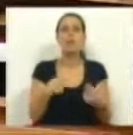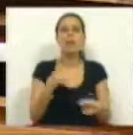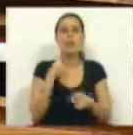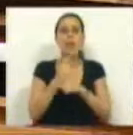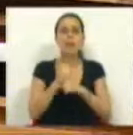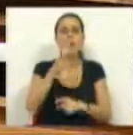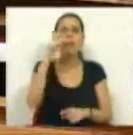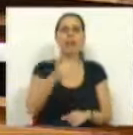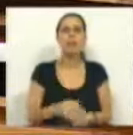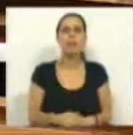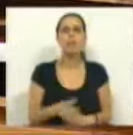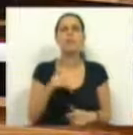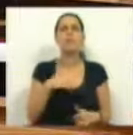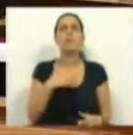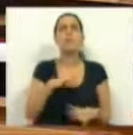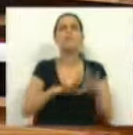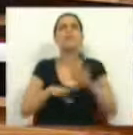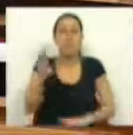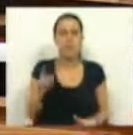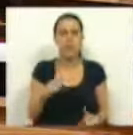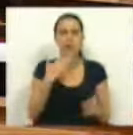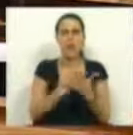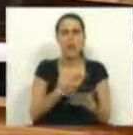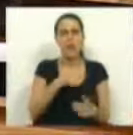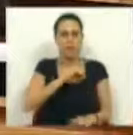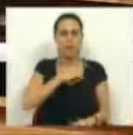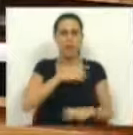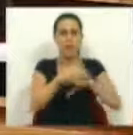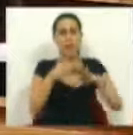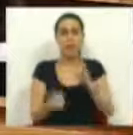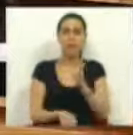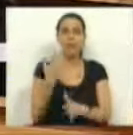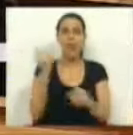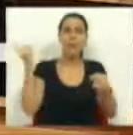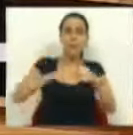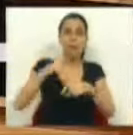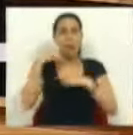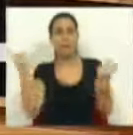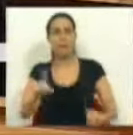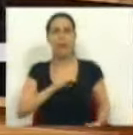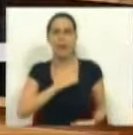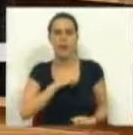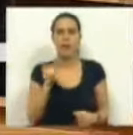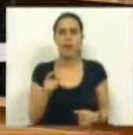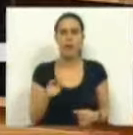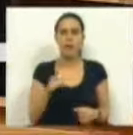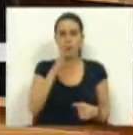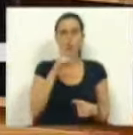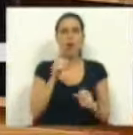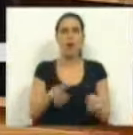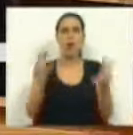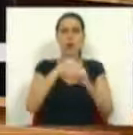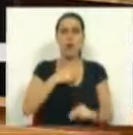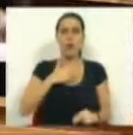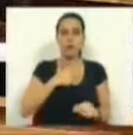RTP, então quanto é vai custar manter a RTP? E o que é que nós vamos fazer? Vamos dar parte a um privado? Vamos criar uma parceria